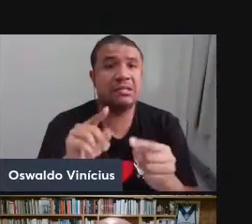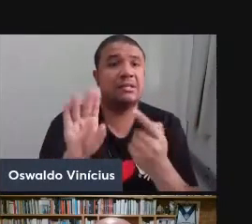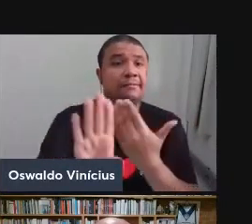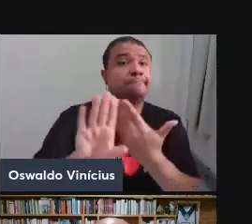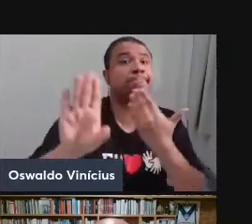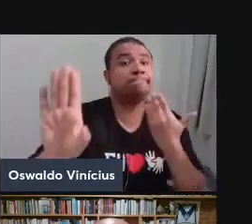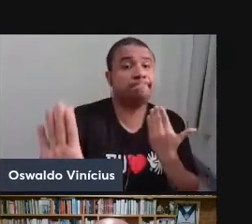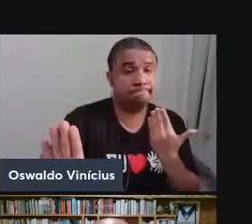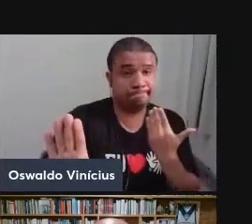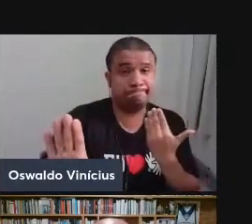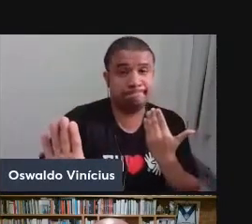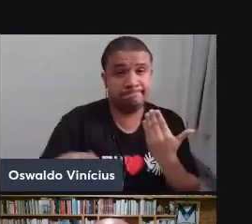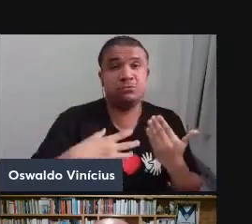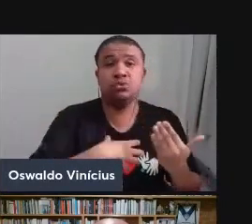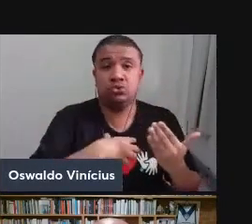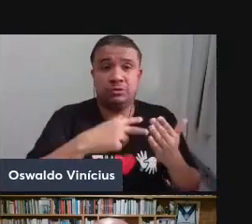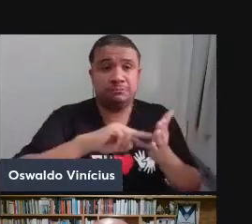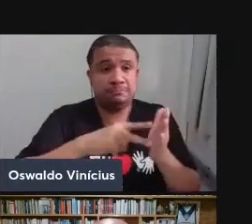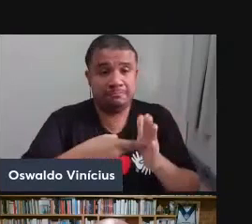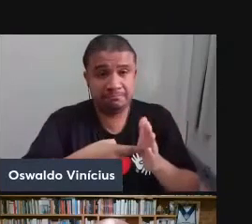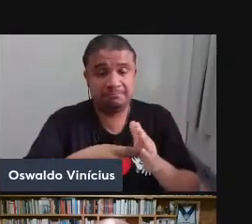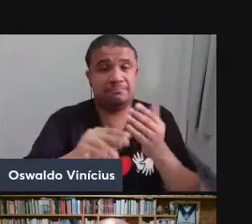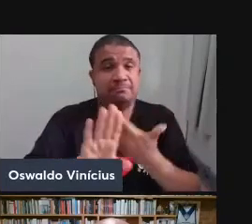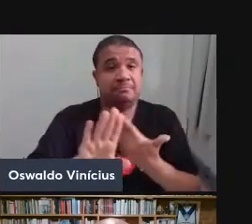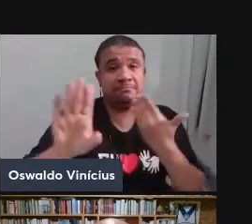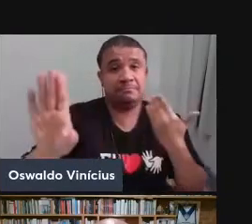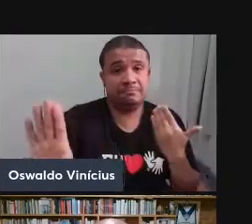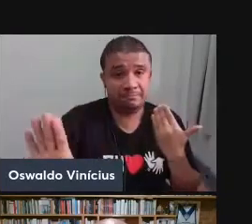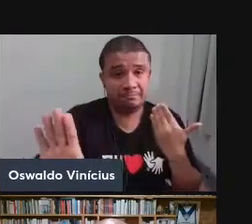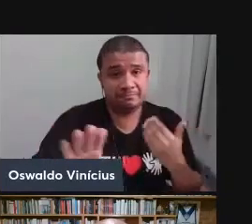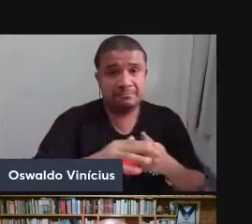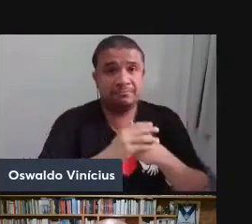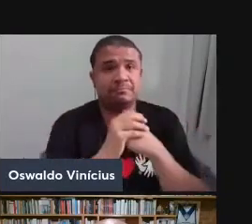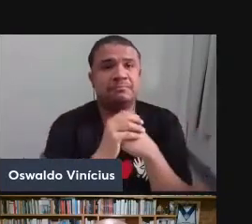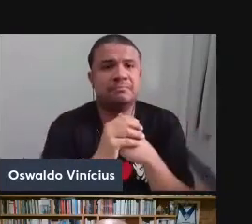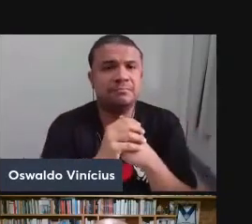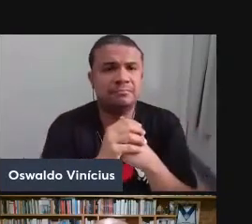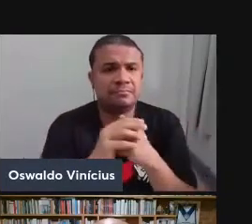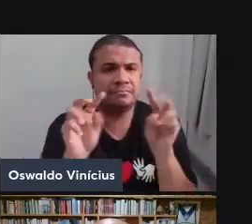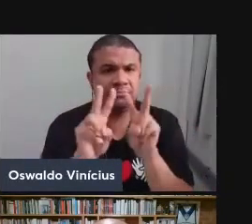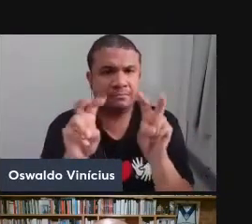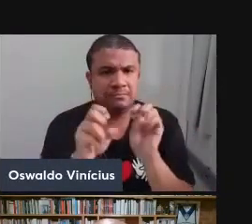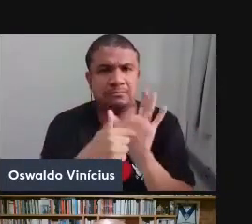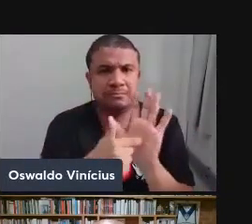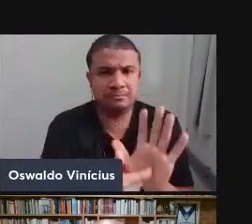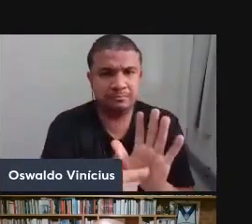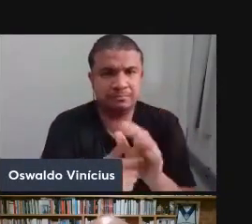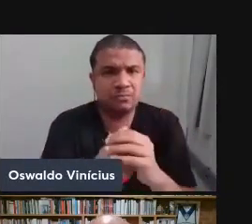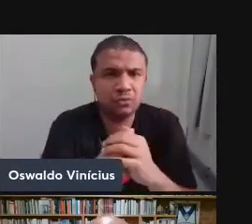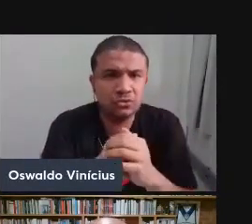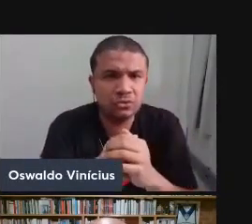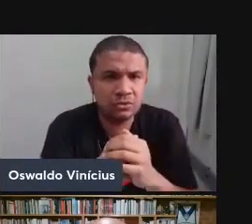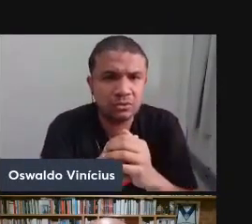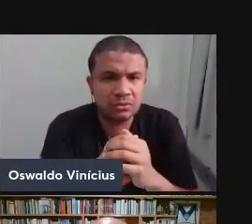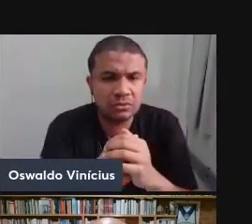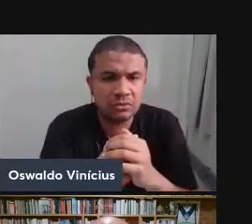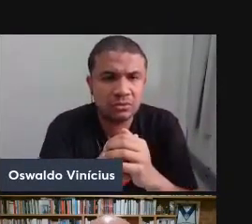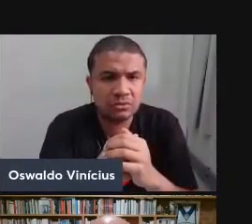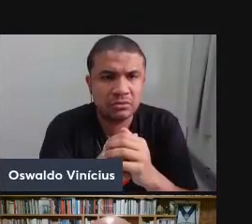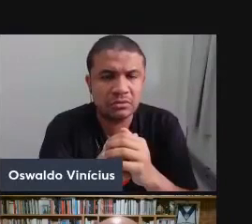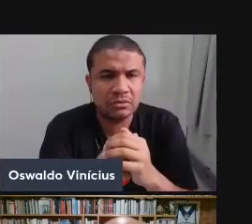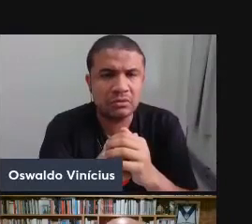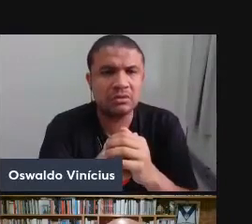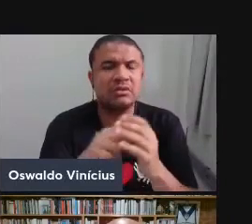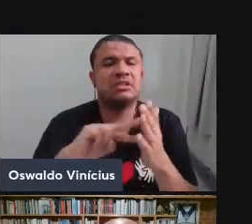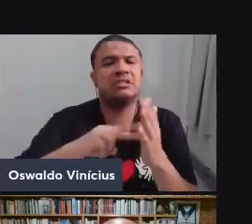a expressão conjurar o Estado no título dessa apresentação. Conjurar o Estado, então,